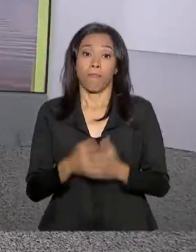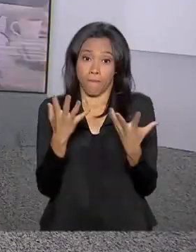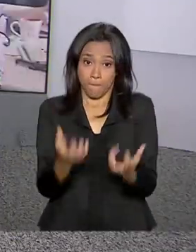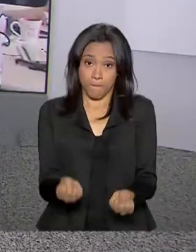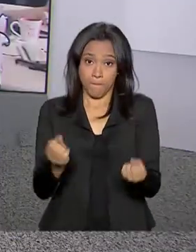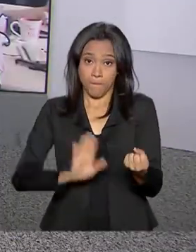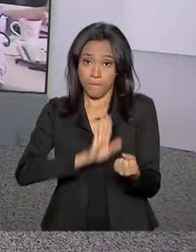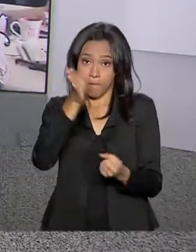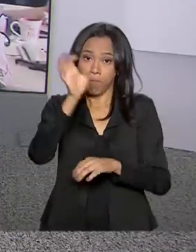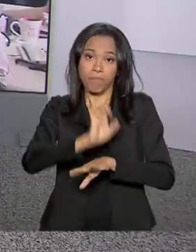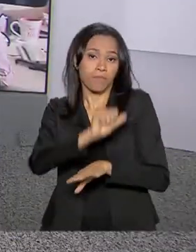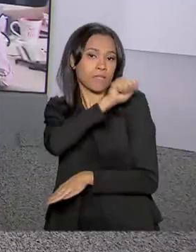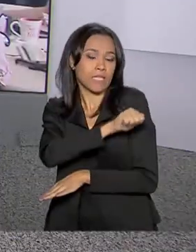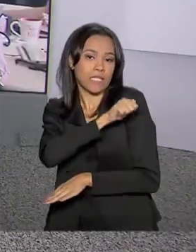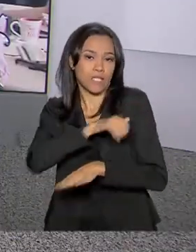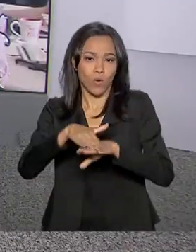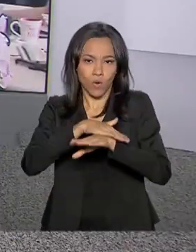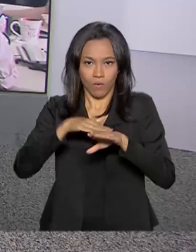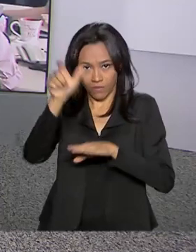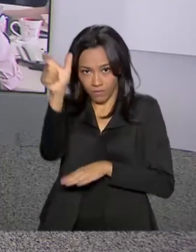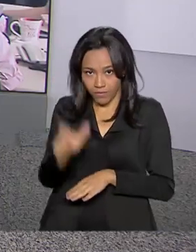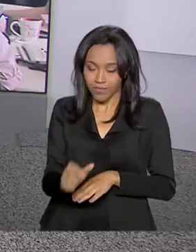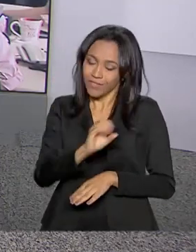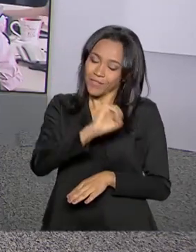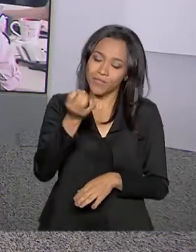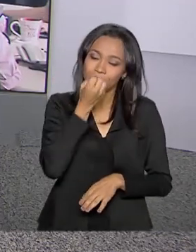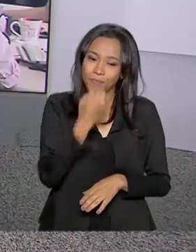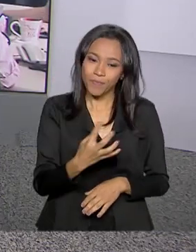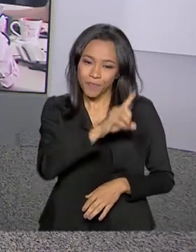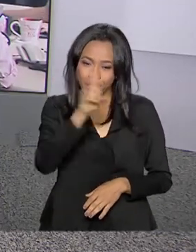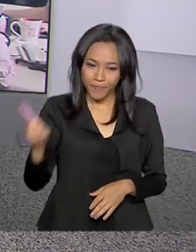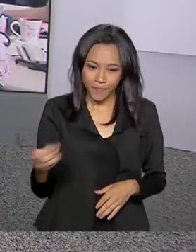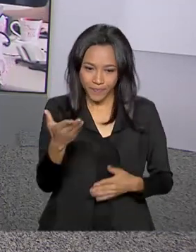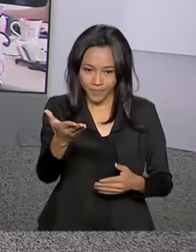Vamos então até o Rio de Janeiro conversar com a Alessandra Lago. Oi Alessandra, bom dia.